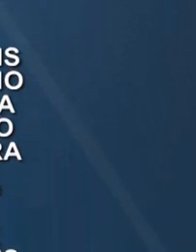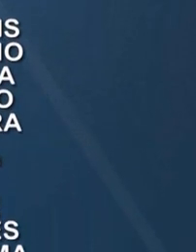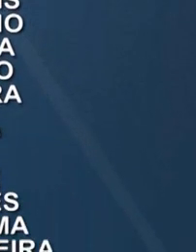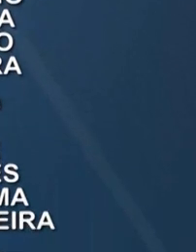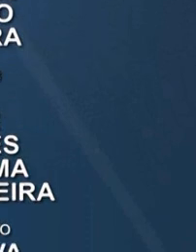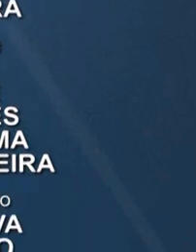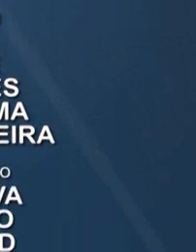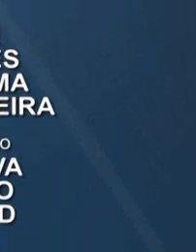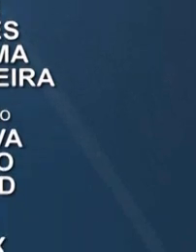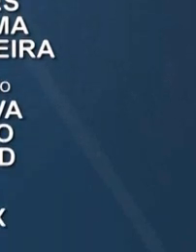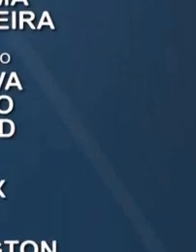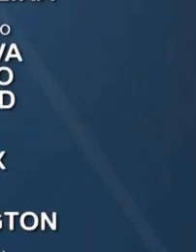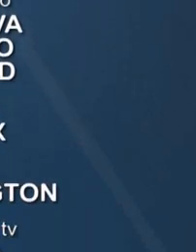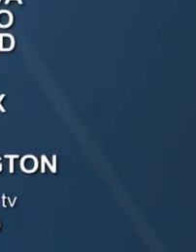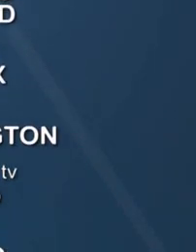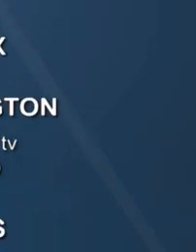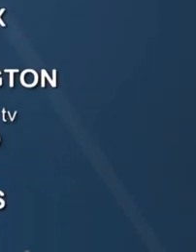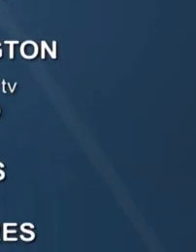Tchau